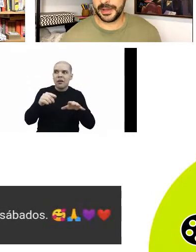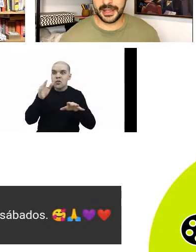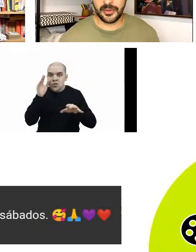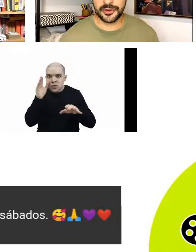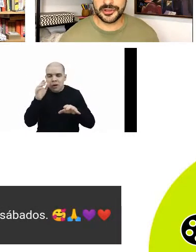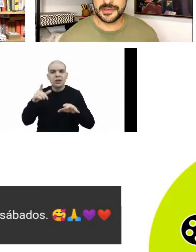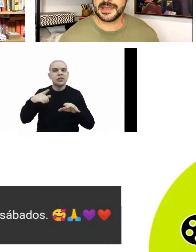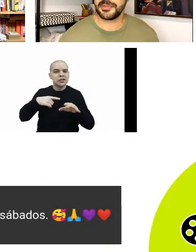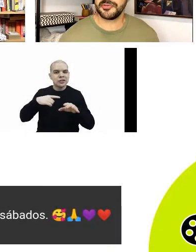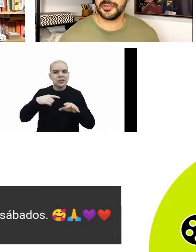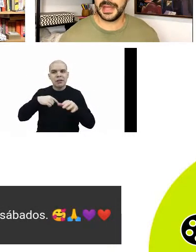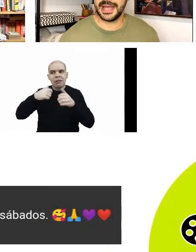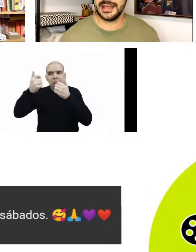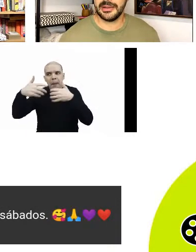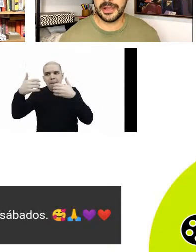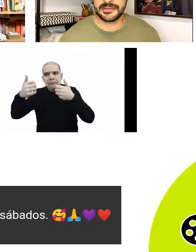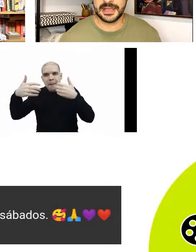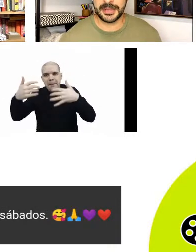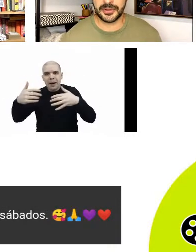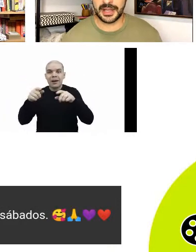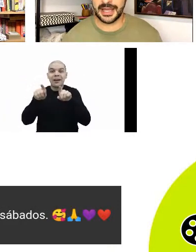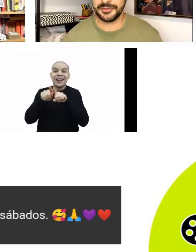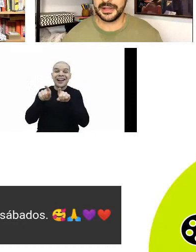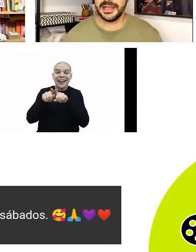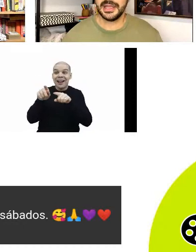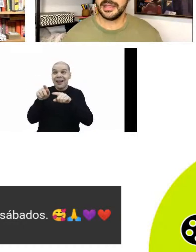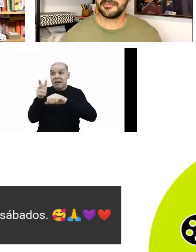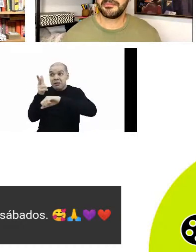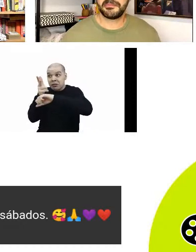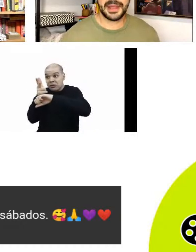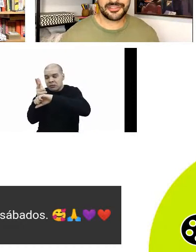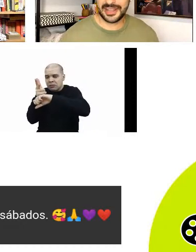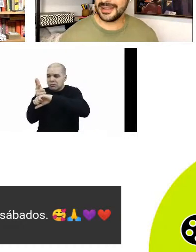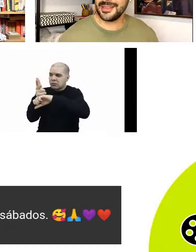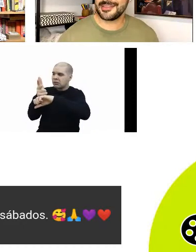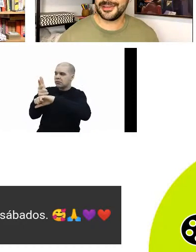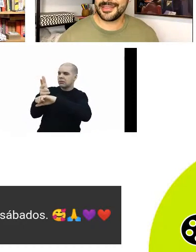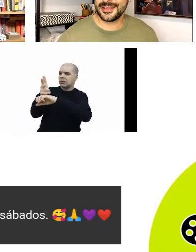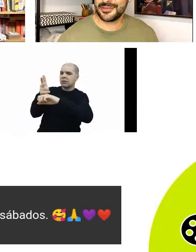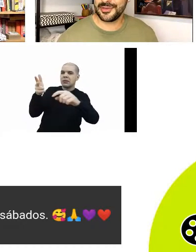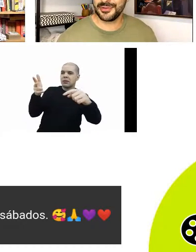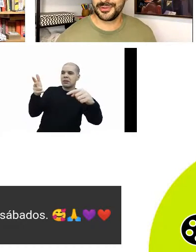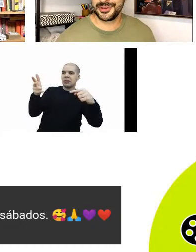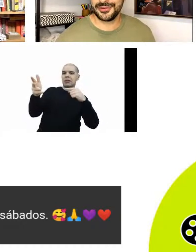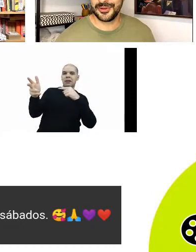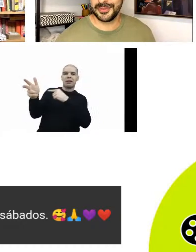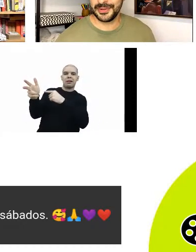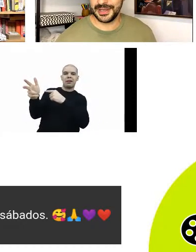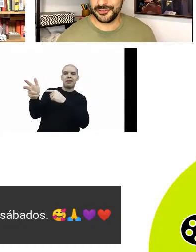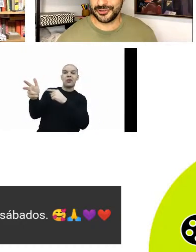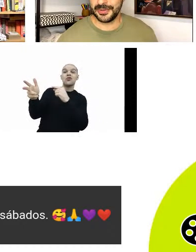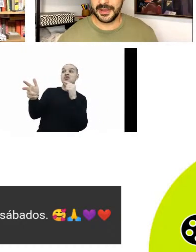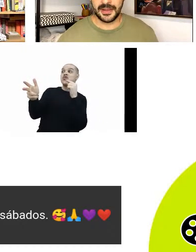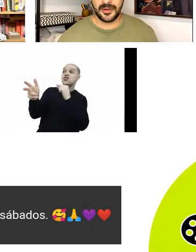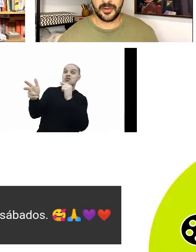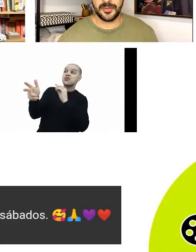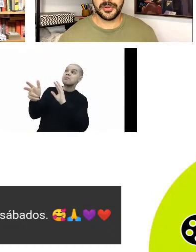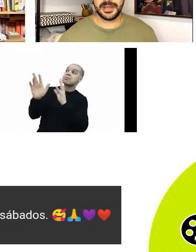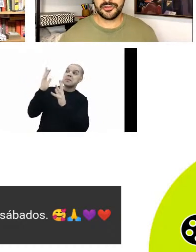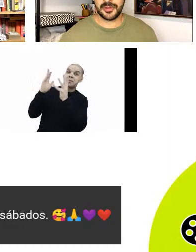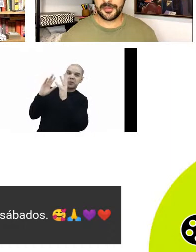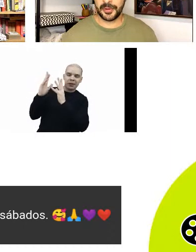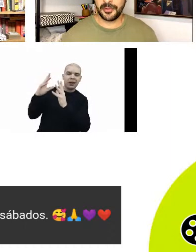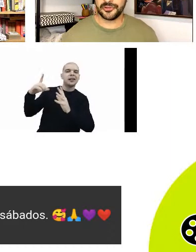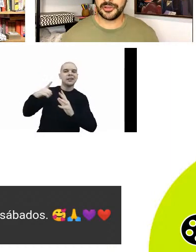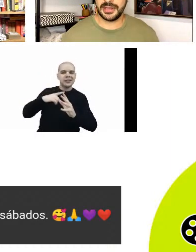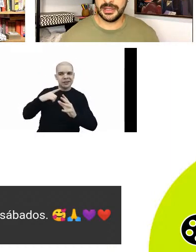convido para quem gosta de se aprofundar em linguagem cinematográfica, prestar atenção nas edições futuras do Clube do Crítico. O Clube